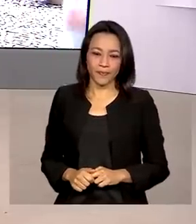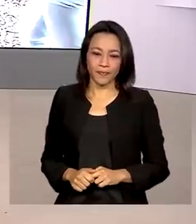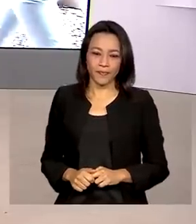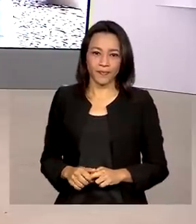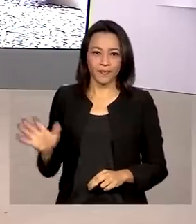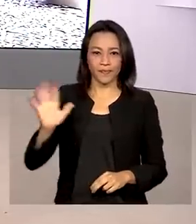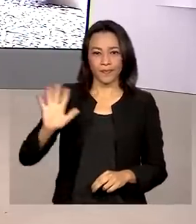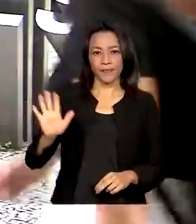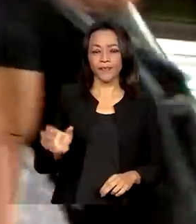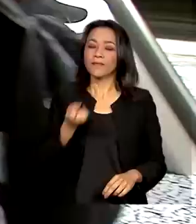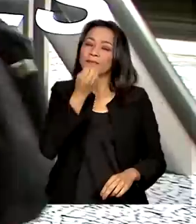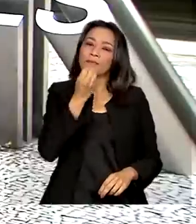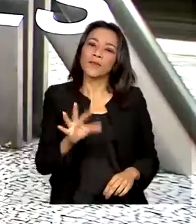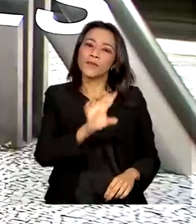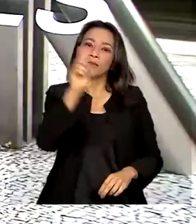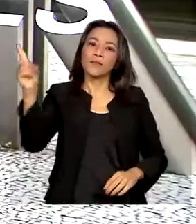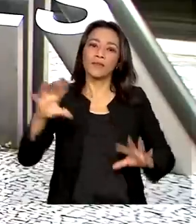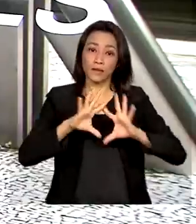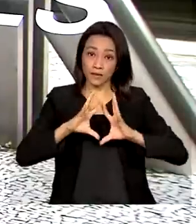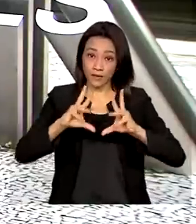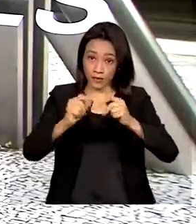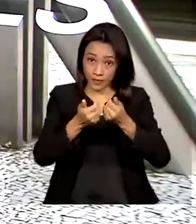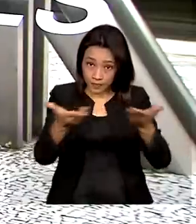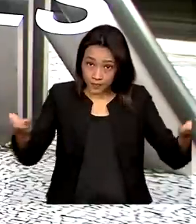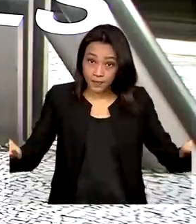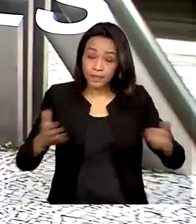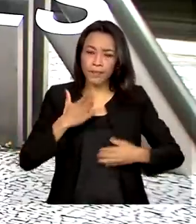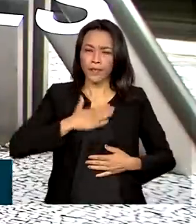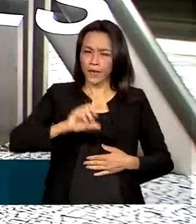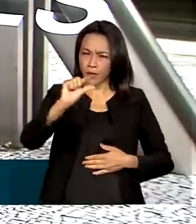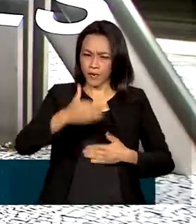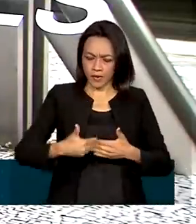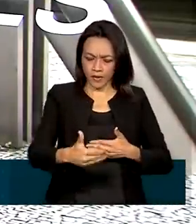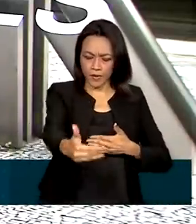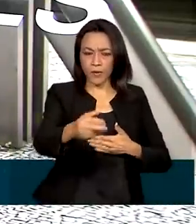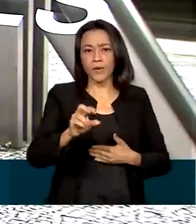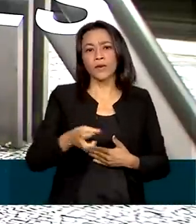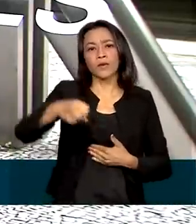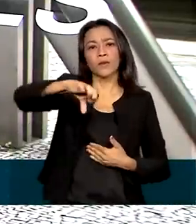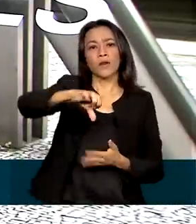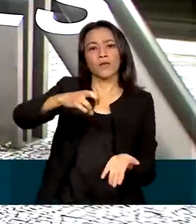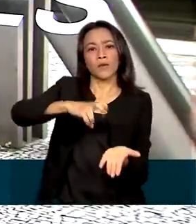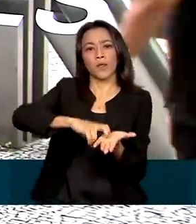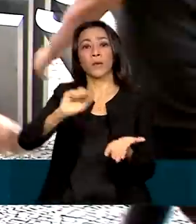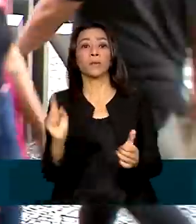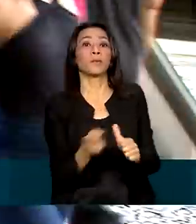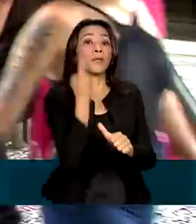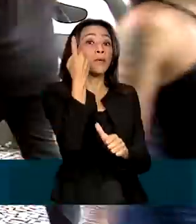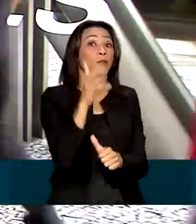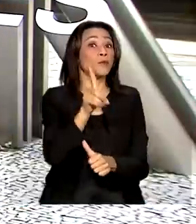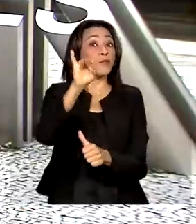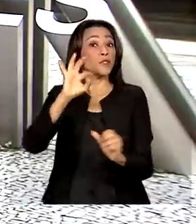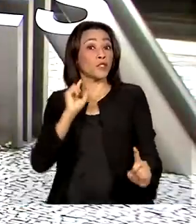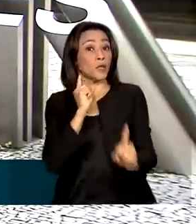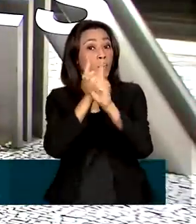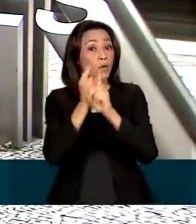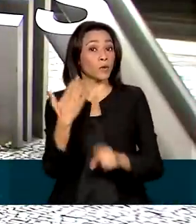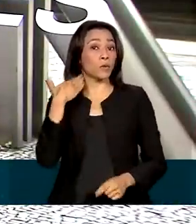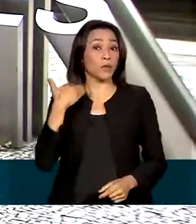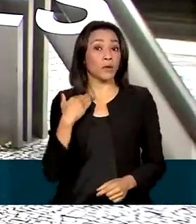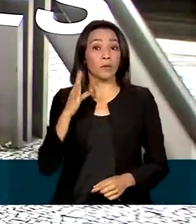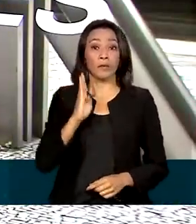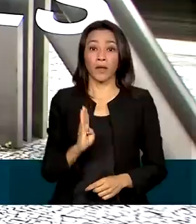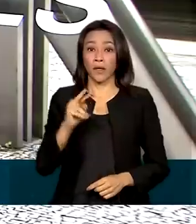Oi Renata, bom dia pra você, bom dia a todos. Daqui a pouquinho, às 9 da manhã, começa o primeiro dia de encontros do BNDES para falar sobre a